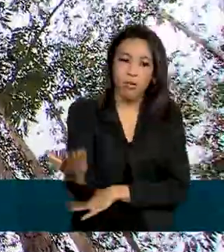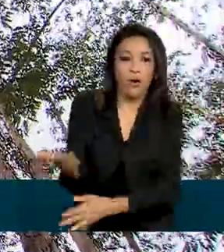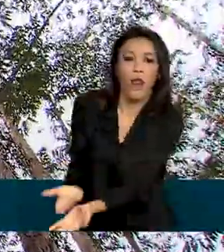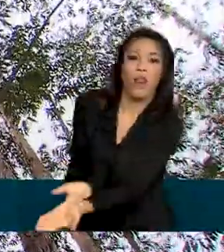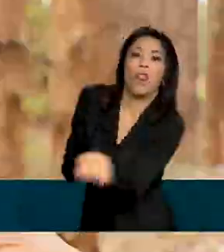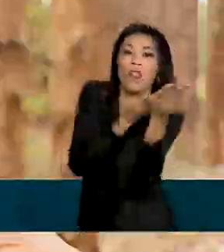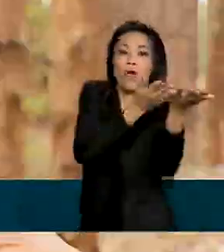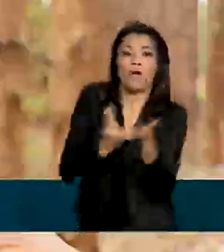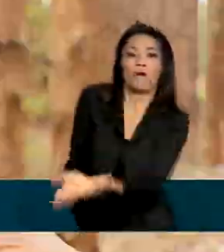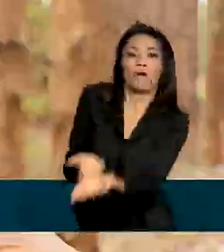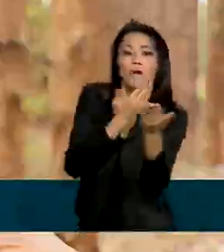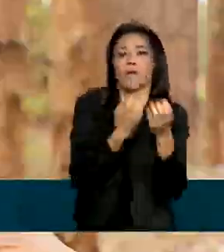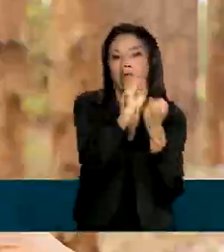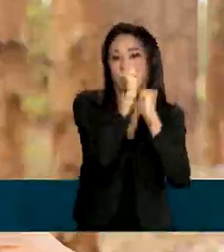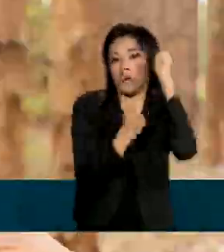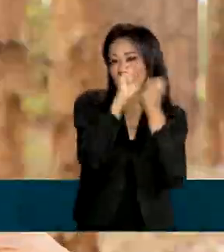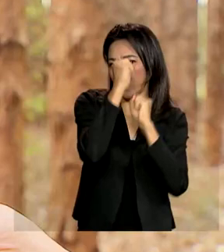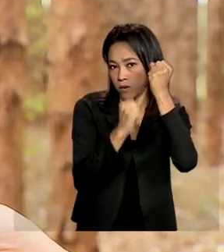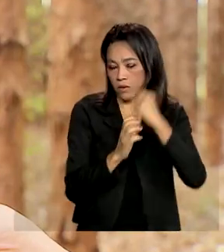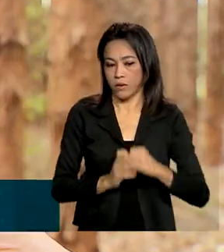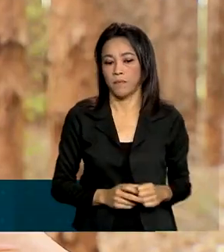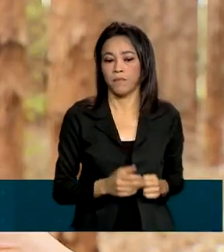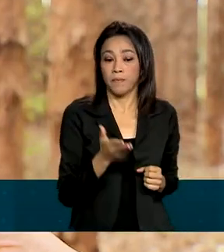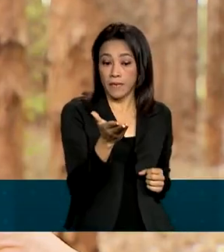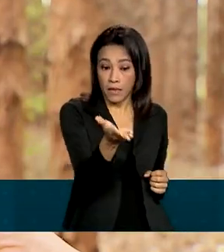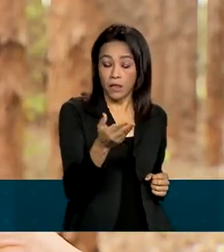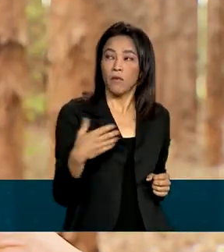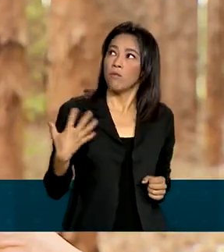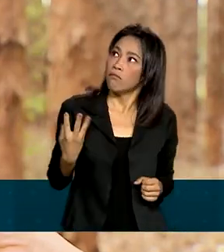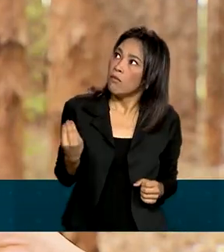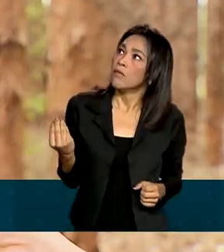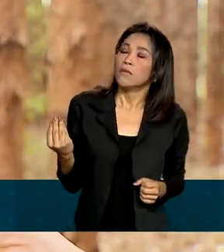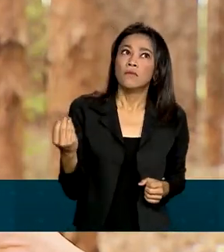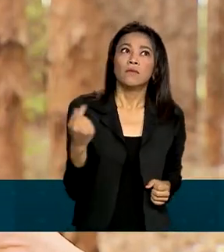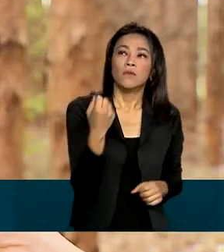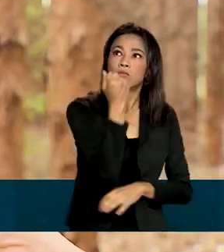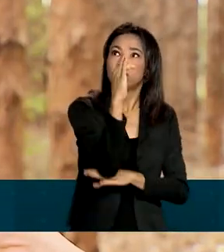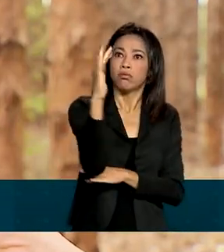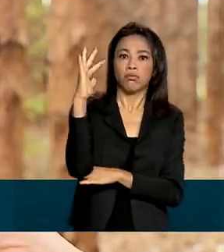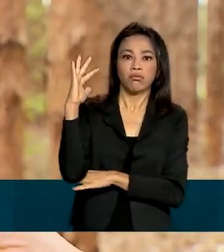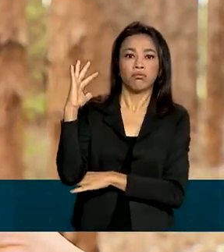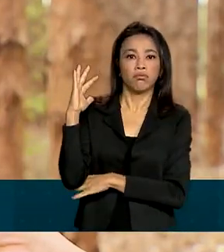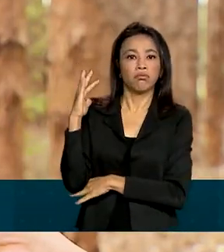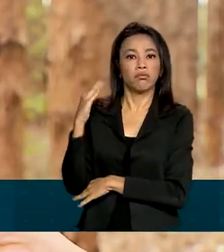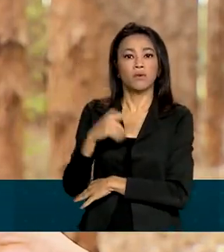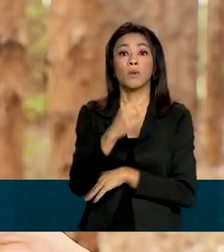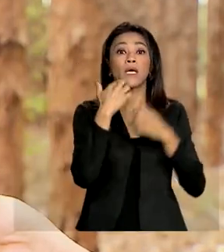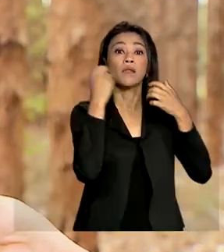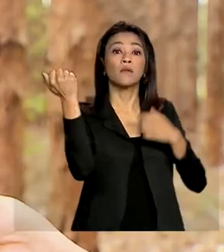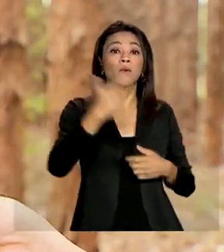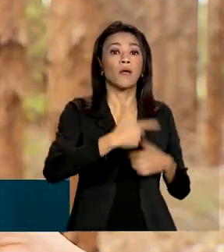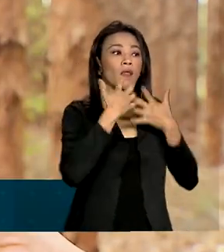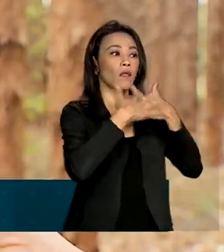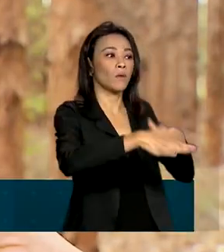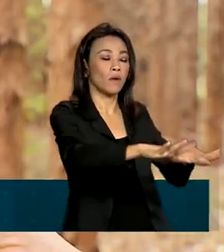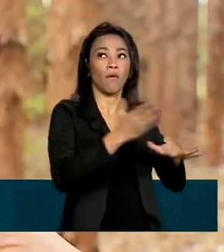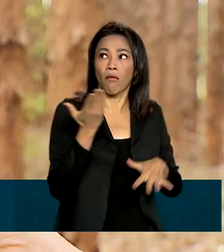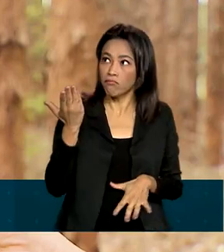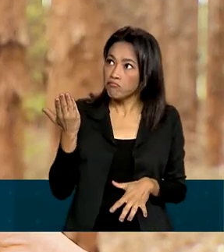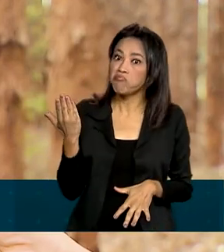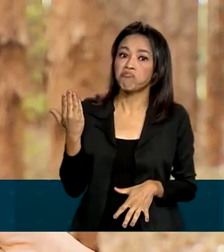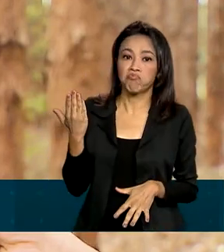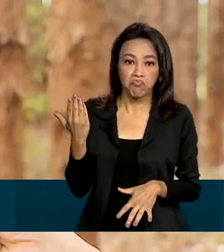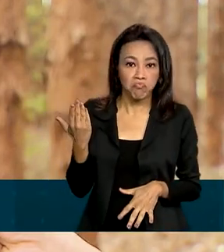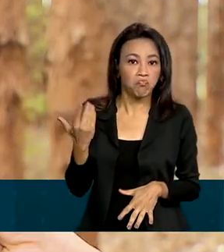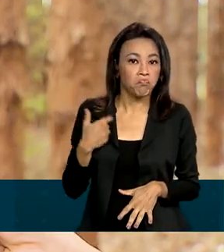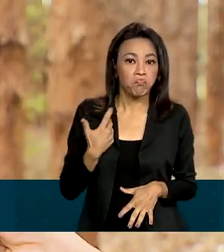indústrias. Produtividade bastante grande em relação a florestas nativas. Então, não